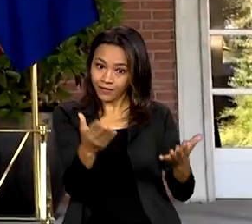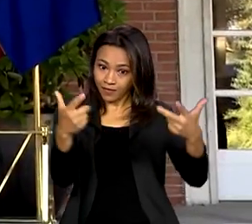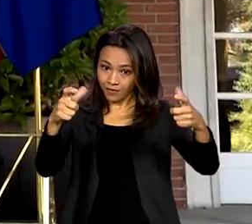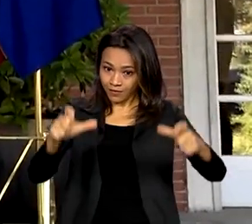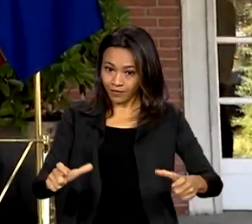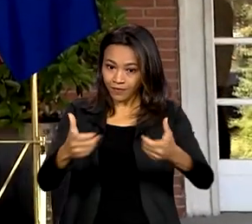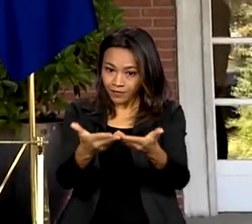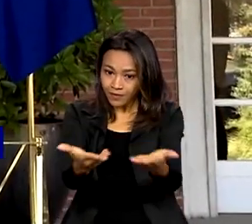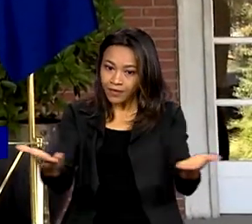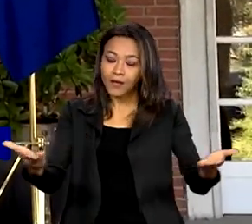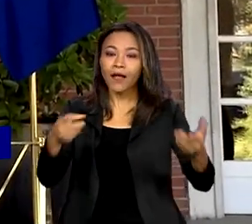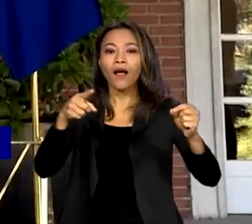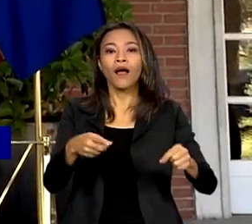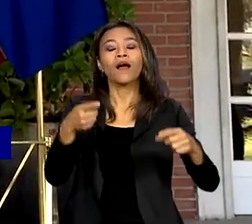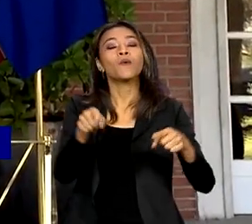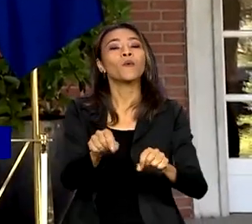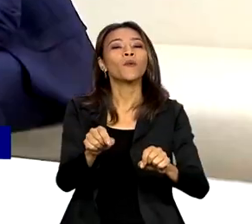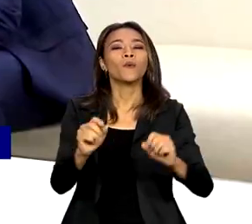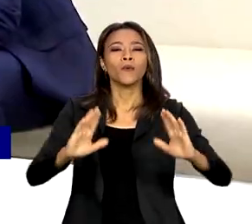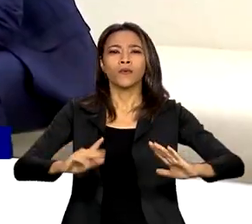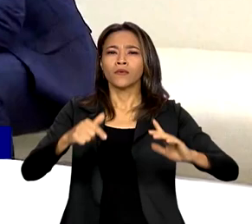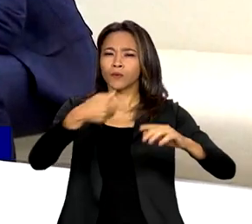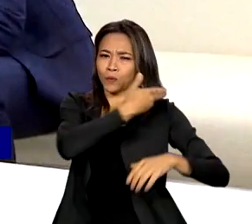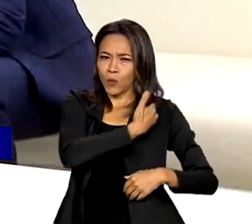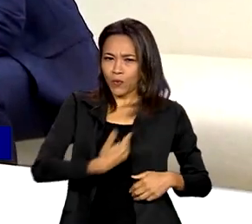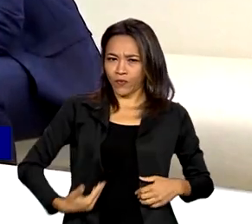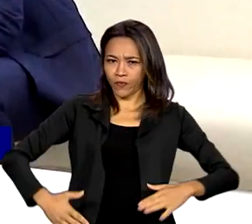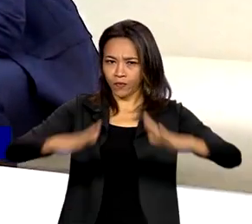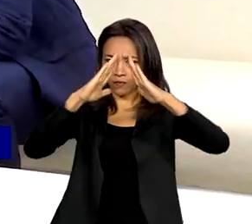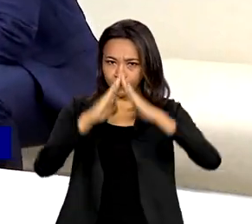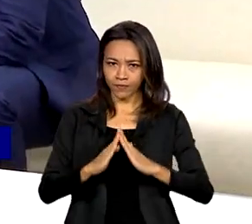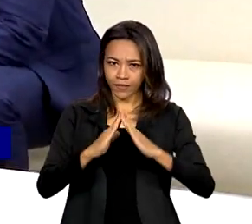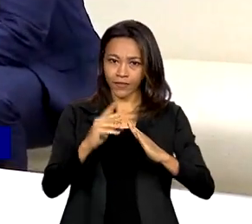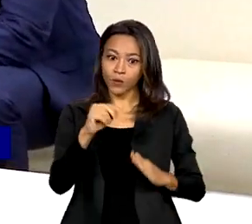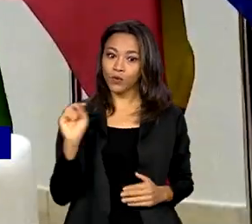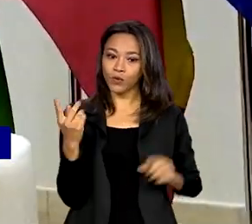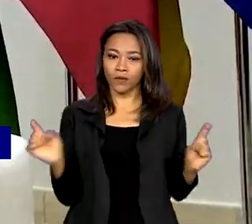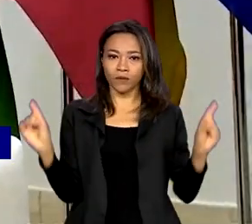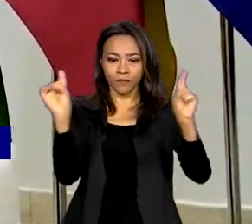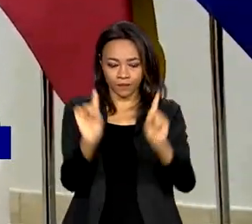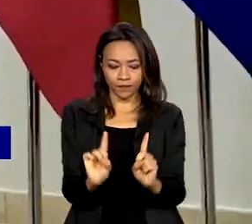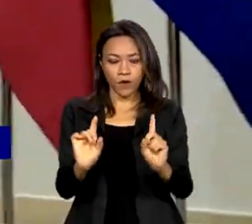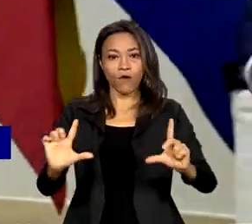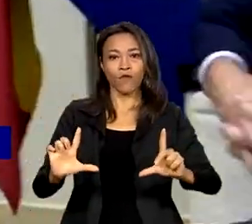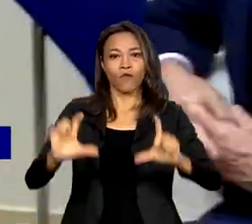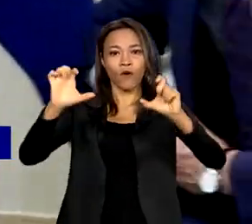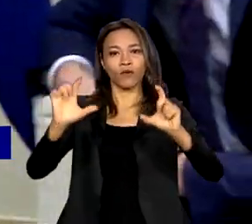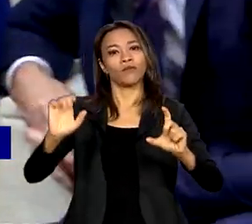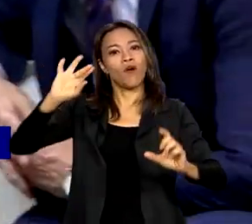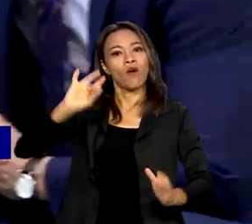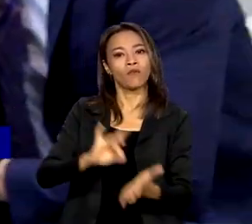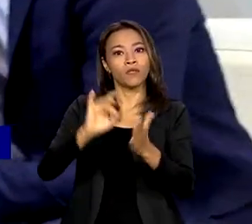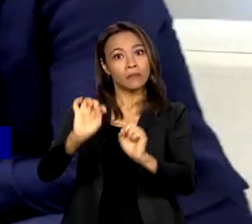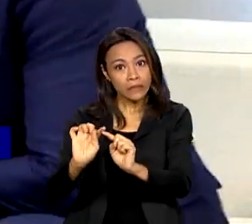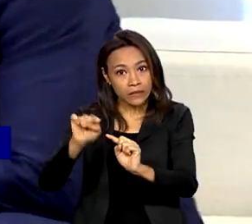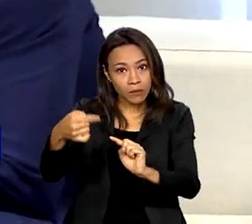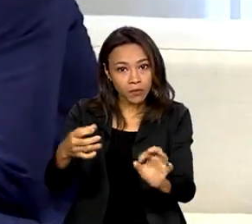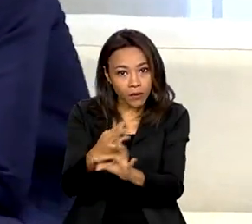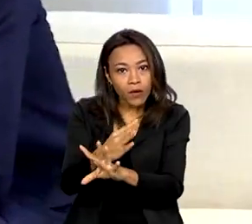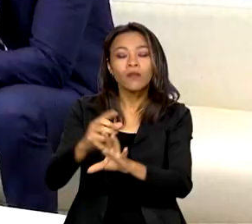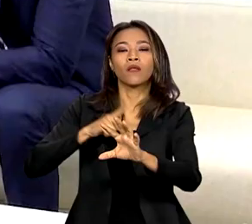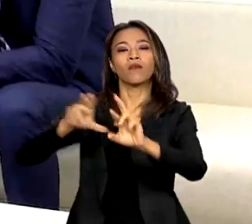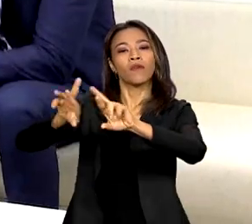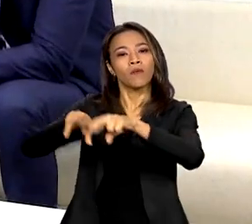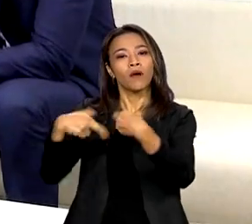Moncloa, sede do governo espanhol em Madrid. Os dois líderes posaram para a foto oficial e, em seguida, se reuniram para uma